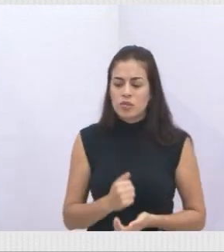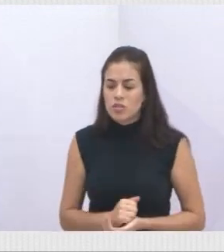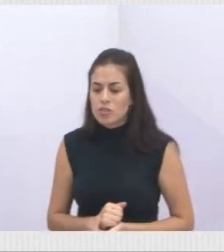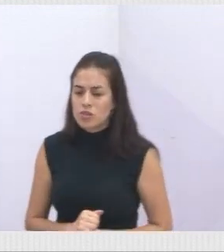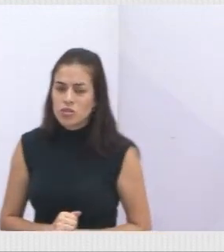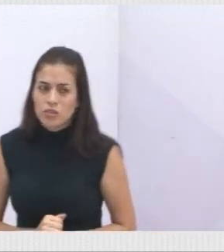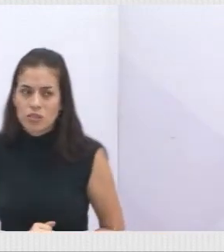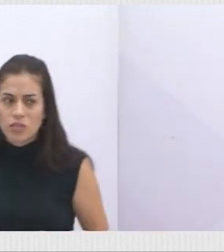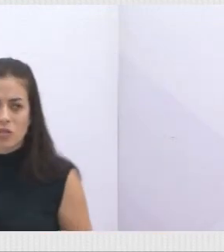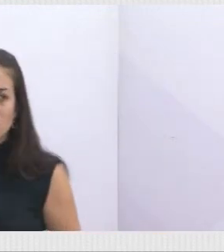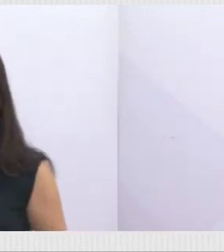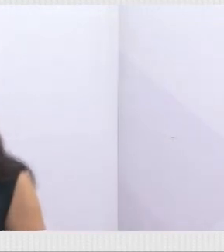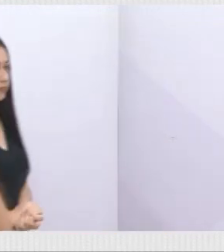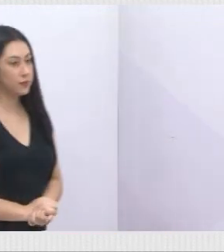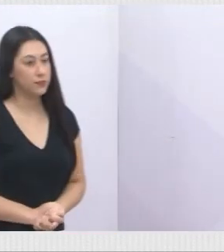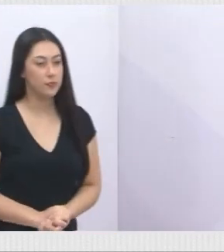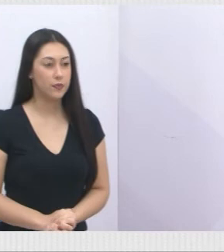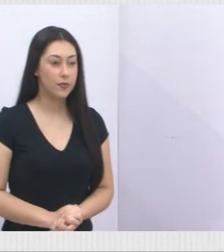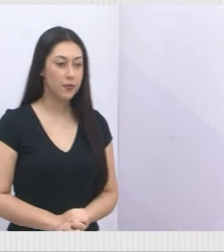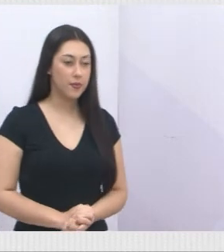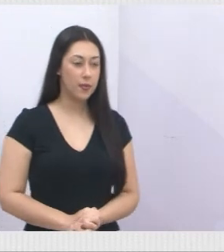próximo, aí, já é encerramento.